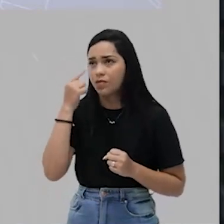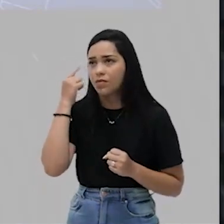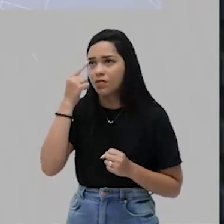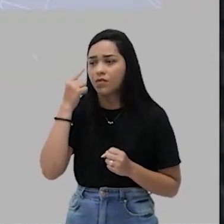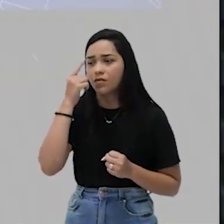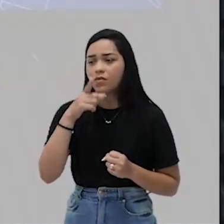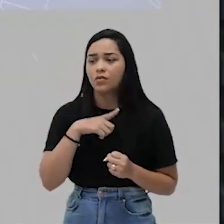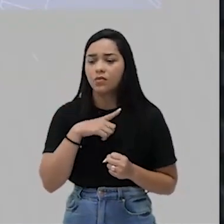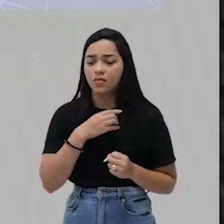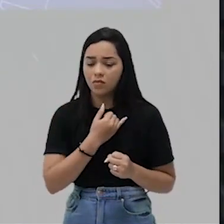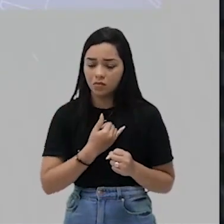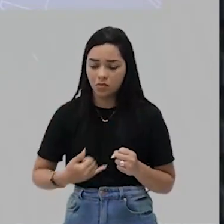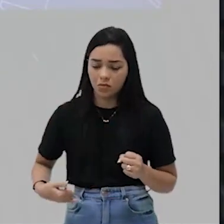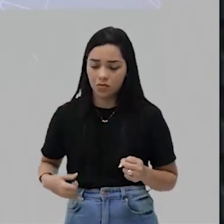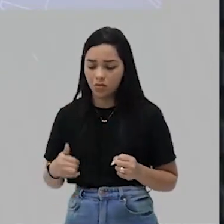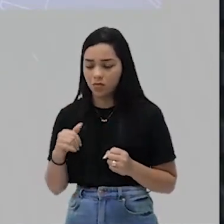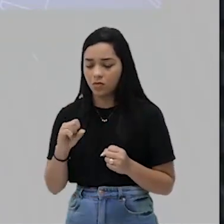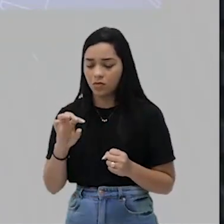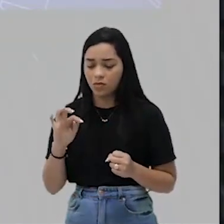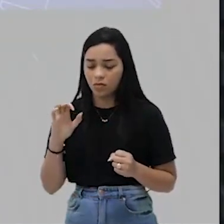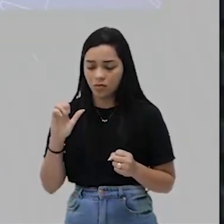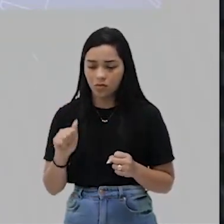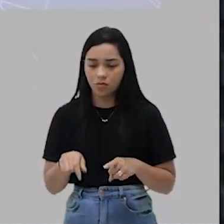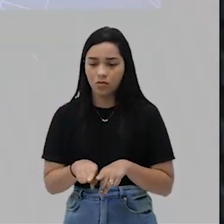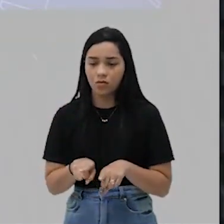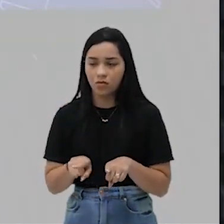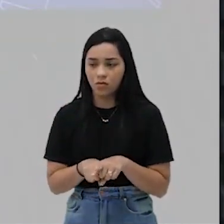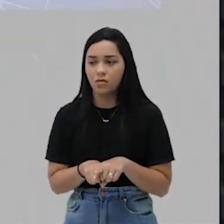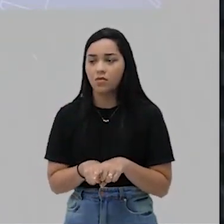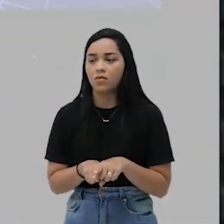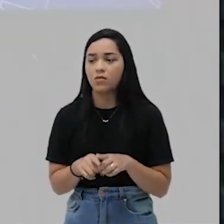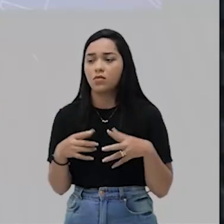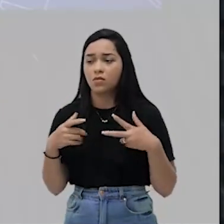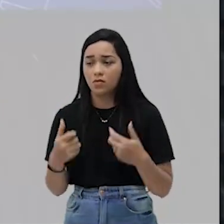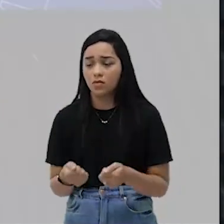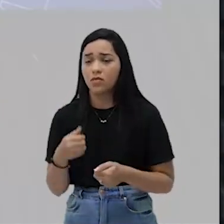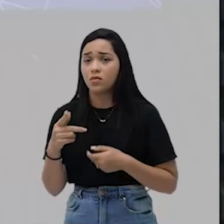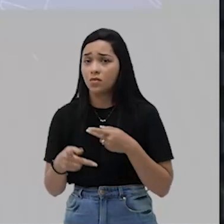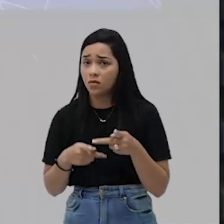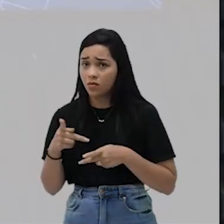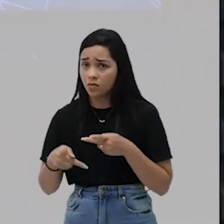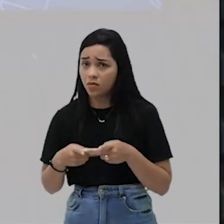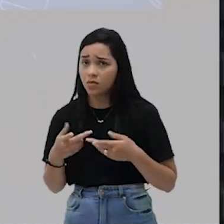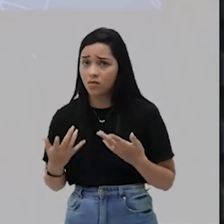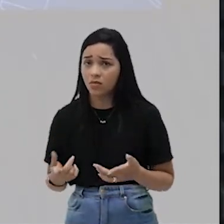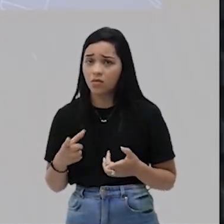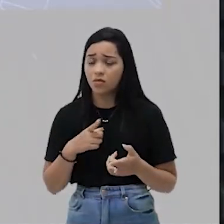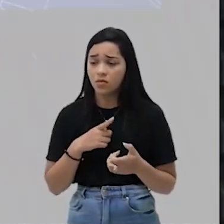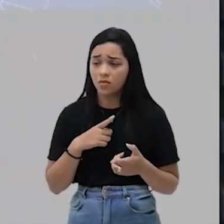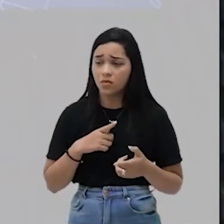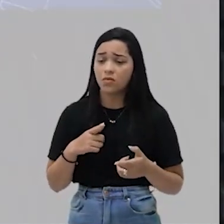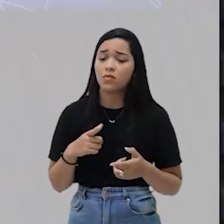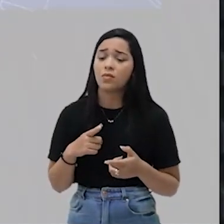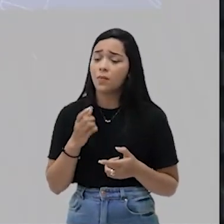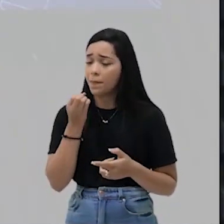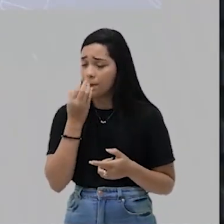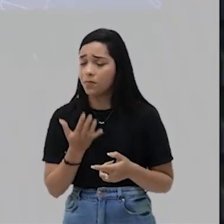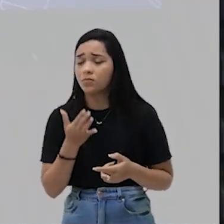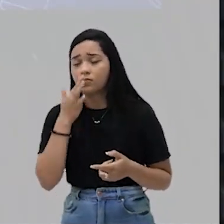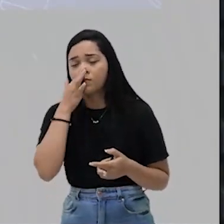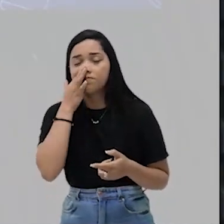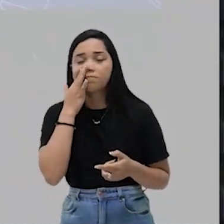depararam com o Impero Azteca e a capital do Impero Azteca, superpopulosa, e com uma infraestrutura interna,